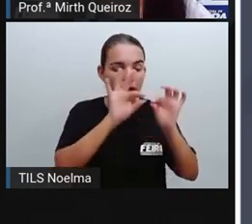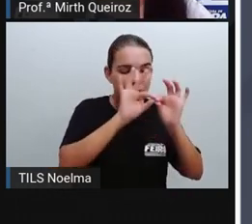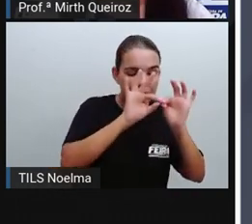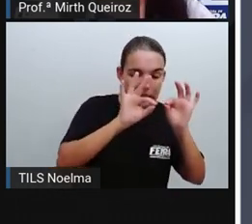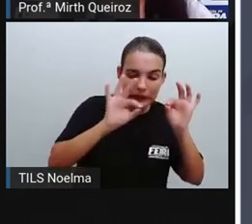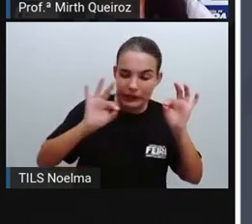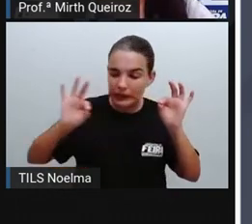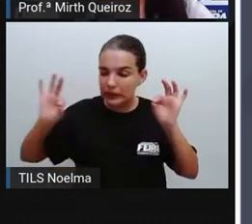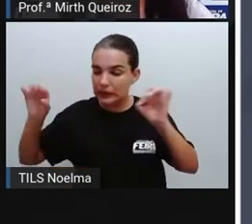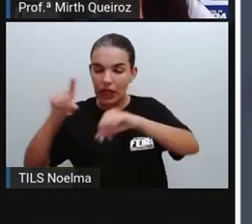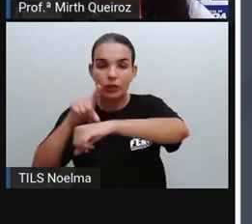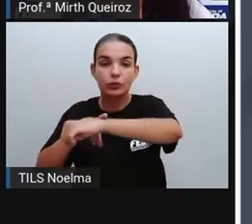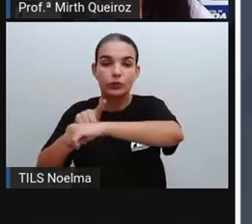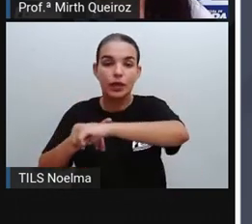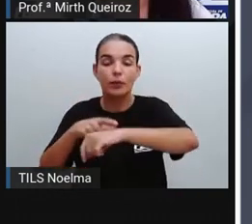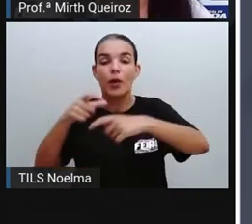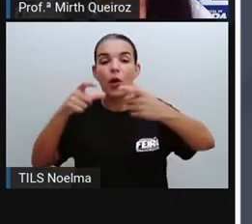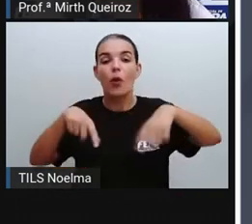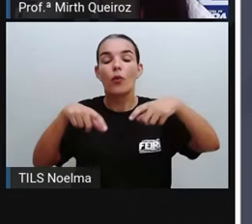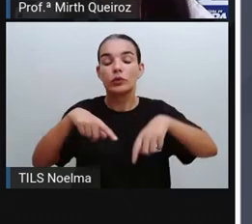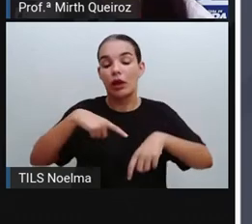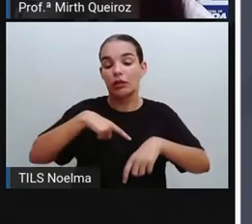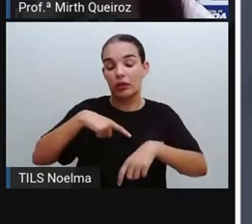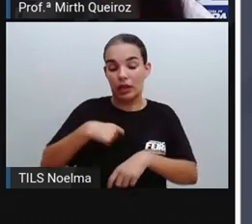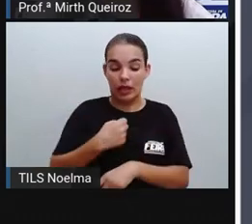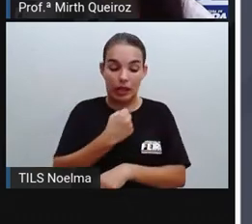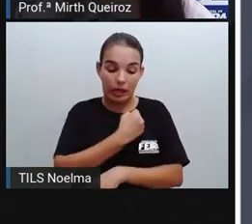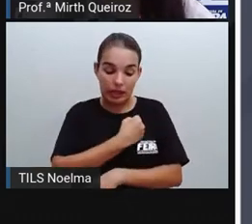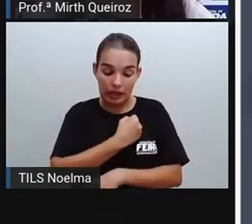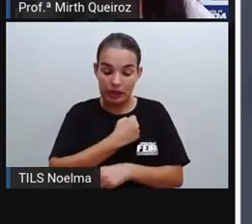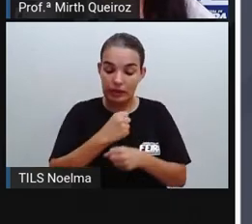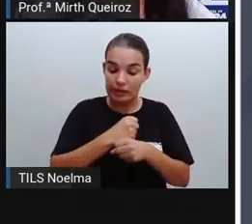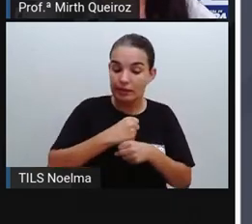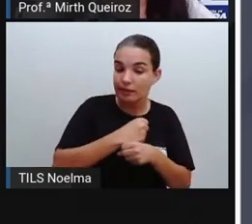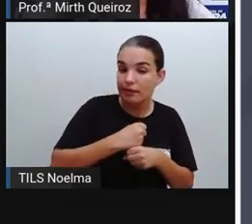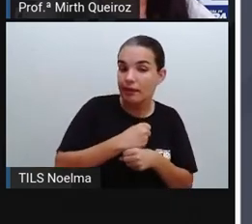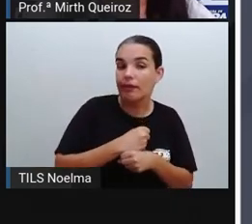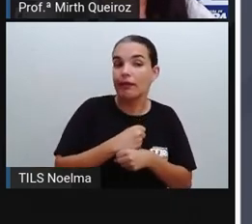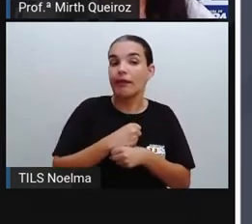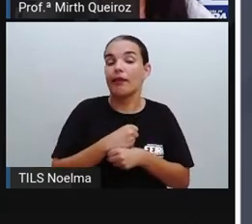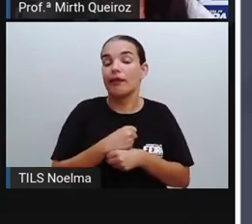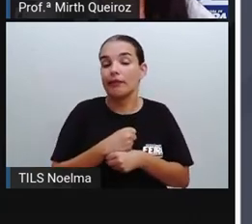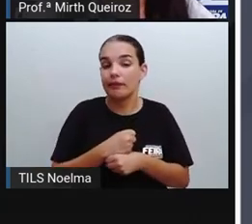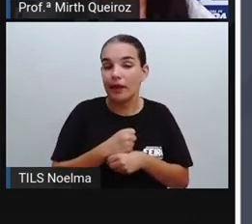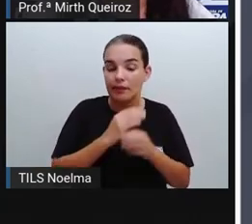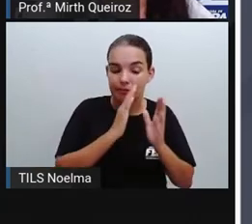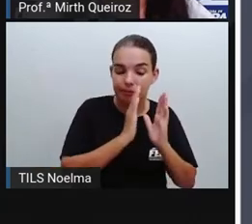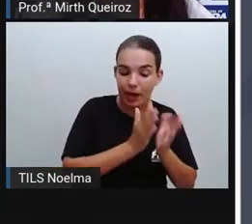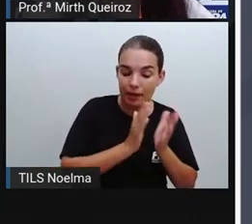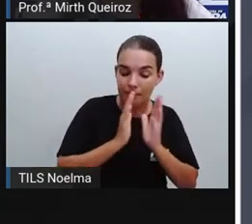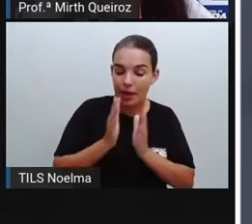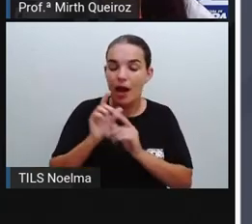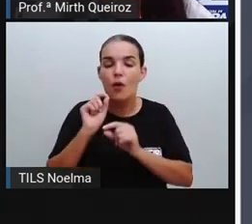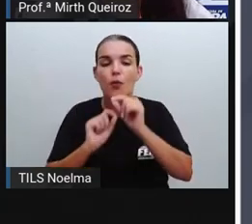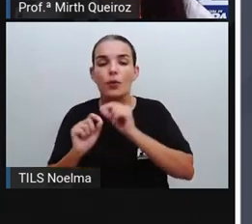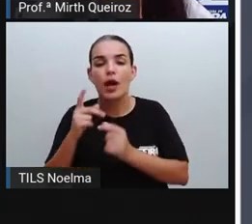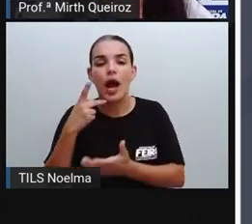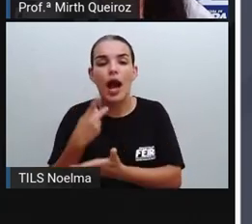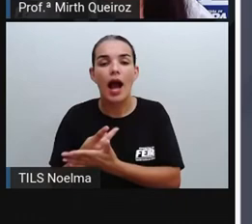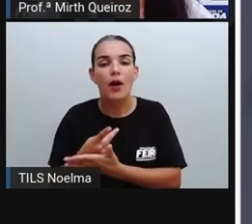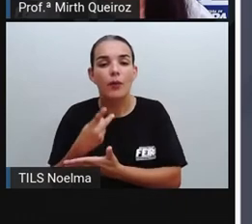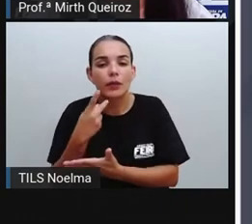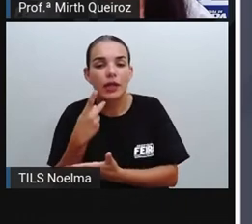do tempo, onde nós vamos ter datas, né? Anos aí, e conforme vai sendo